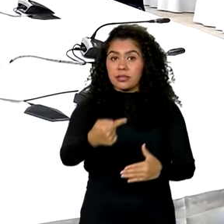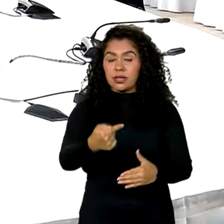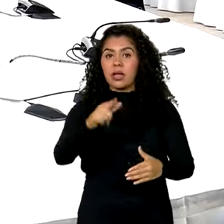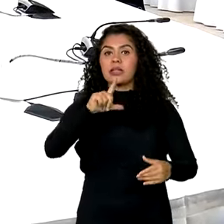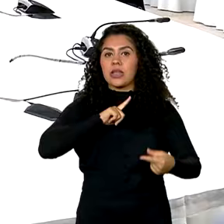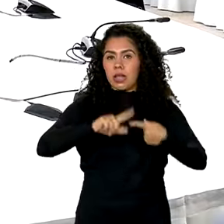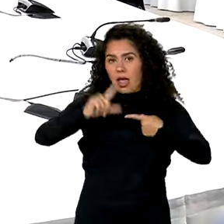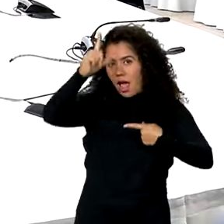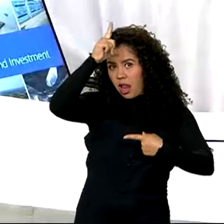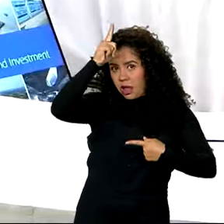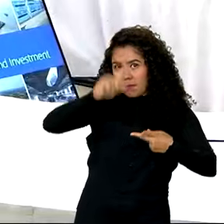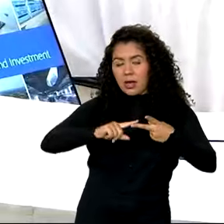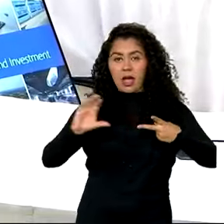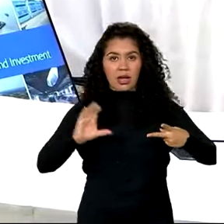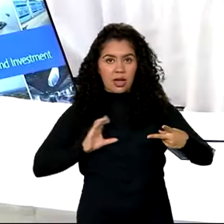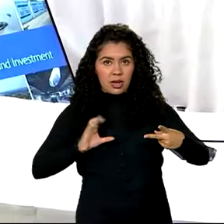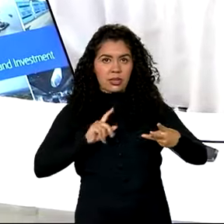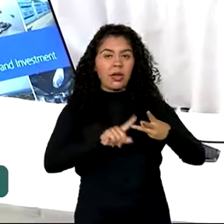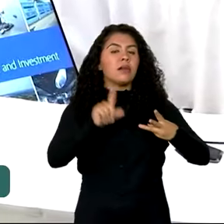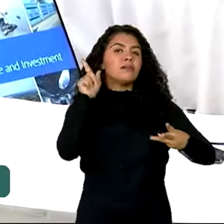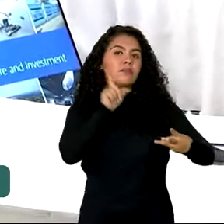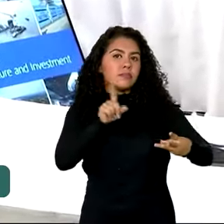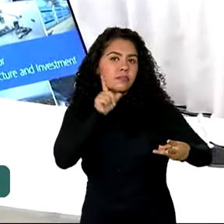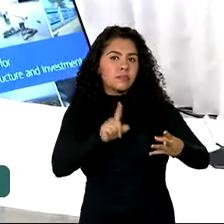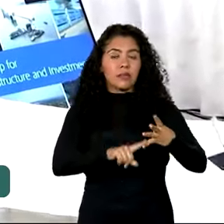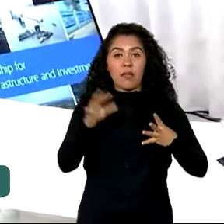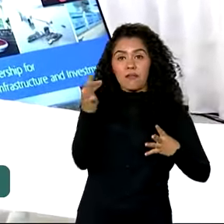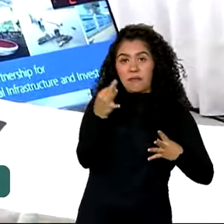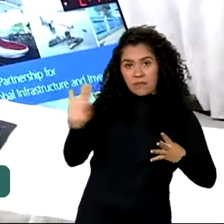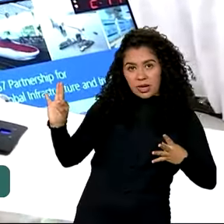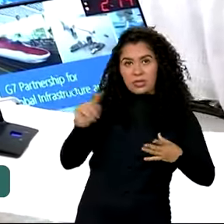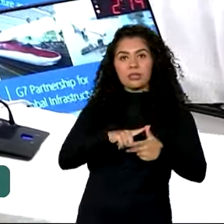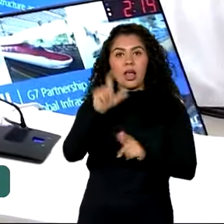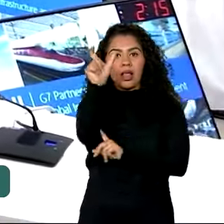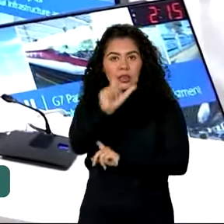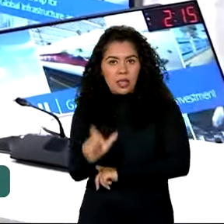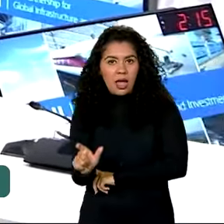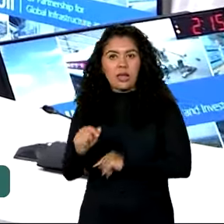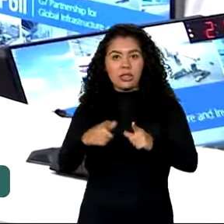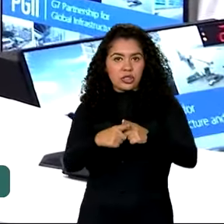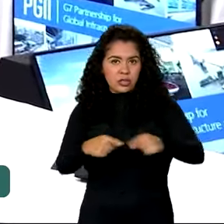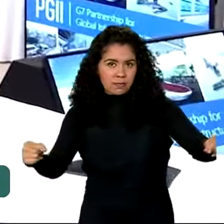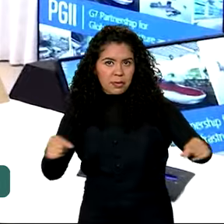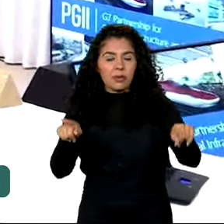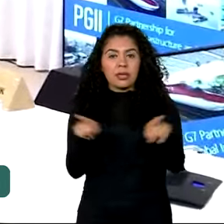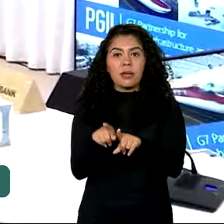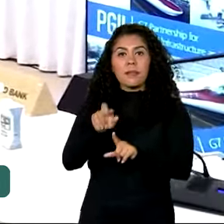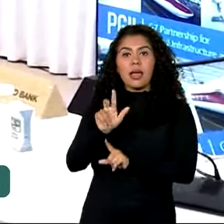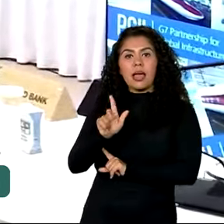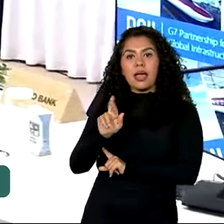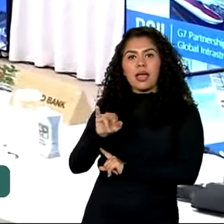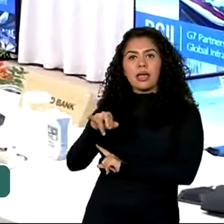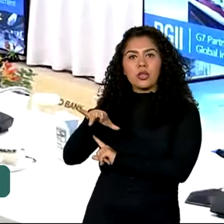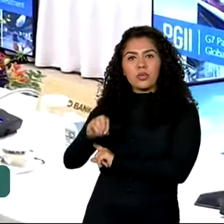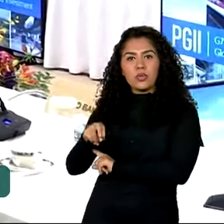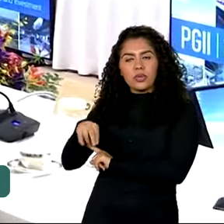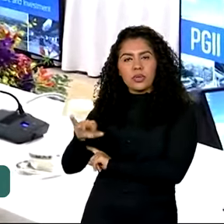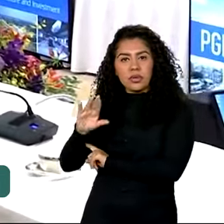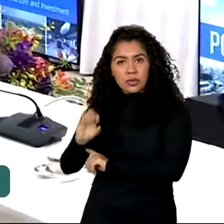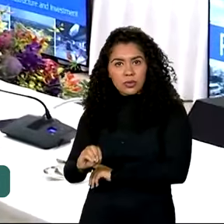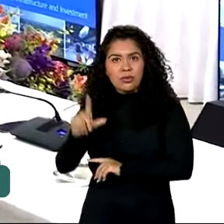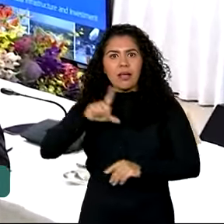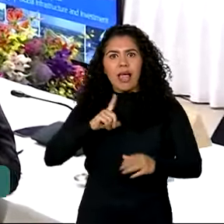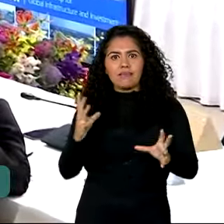Alemanha, Canadá, Estados Unidos, França, Itália, Japão e Reino Unido. São as sete maiores